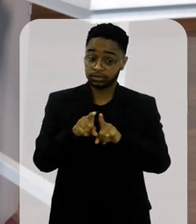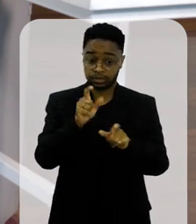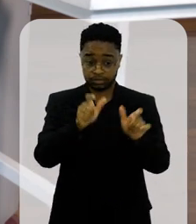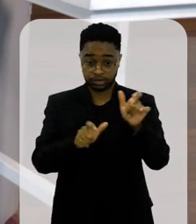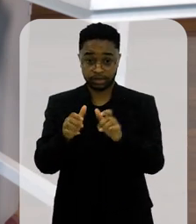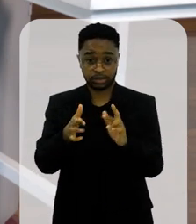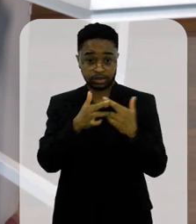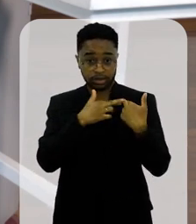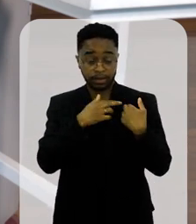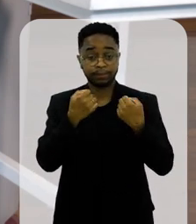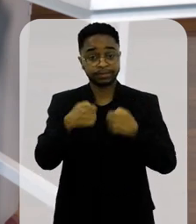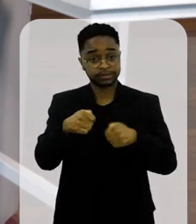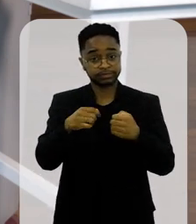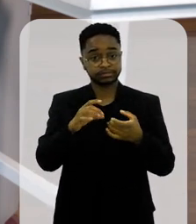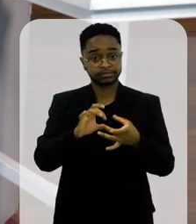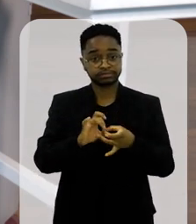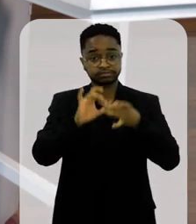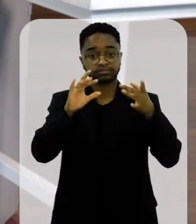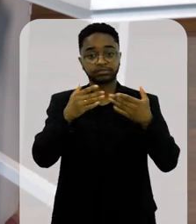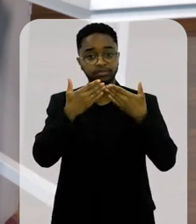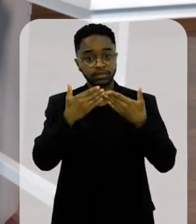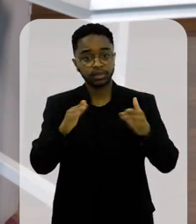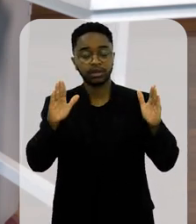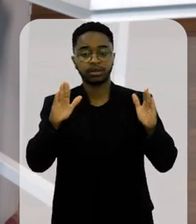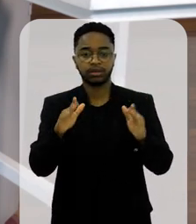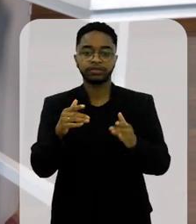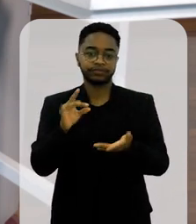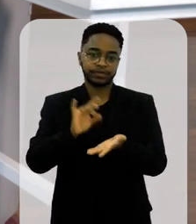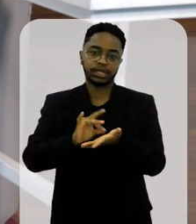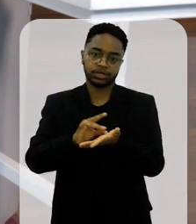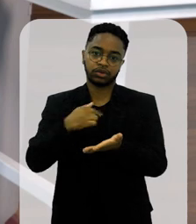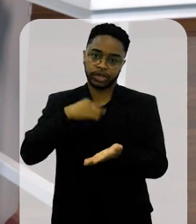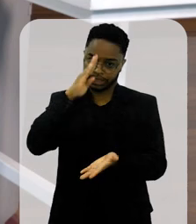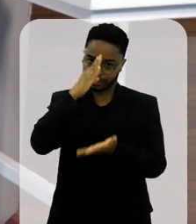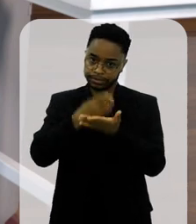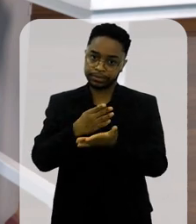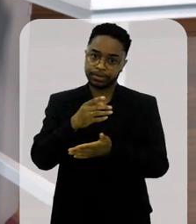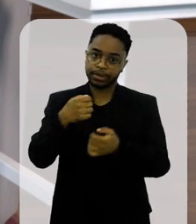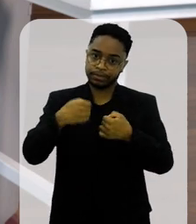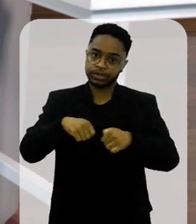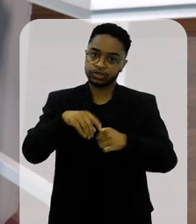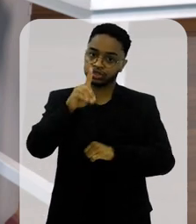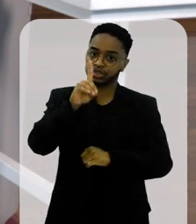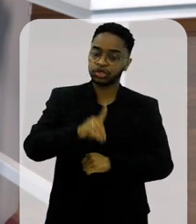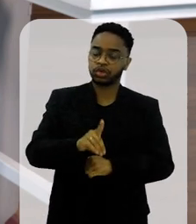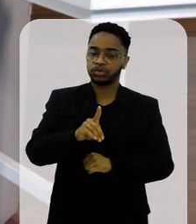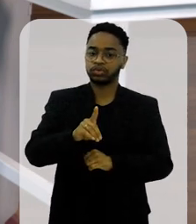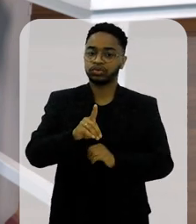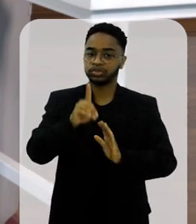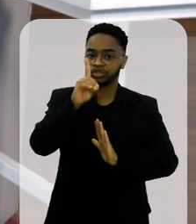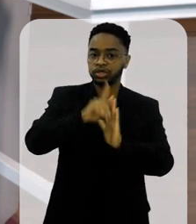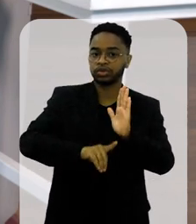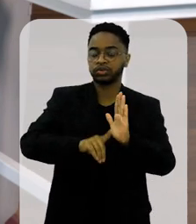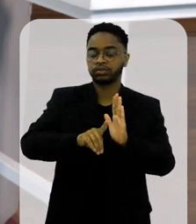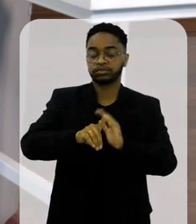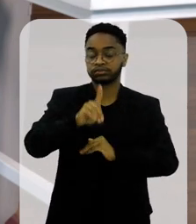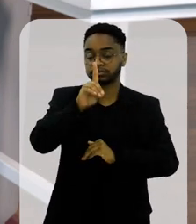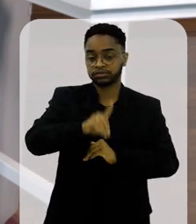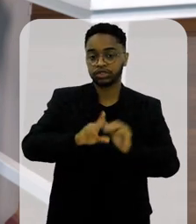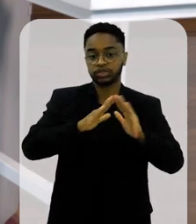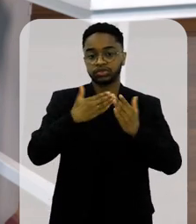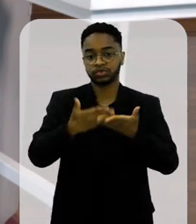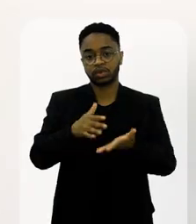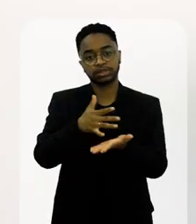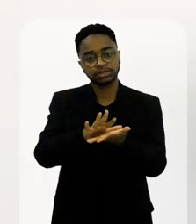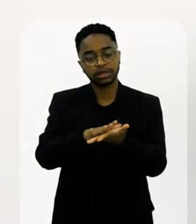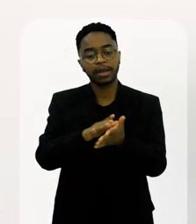os responsáveis têm que dar esse tipo de abertura. Totalmente. Eu acho que é algo que tem que partir das diretorias das escolas de samba. Eu acho que tem que ser